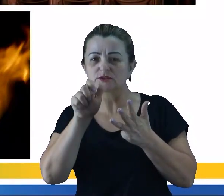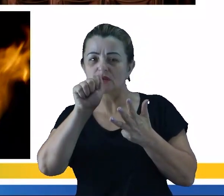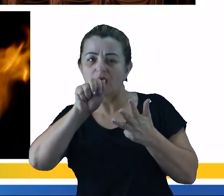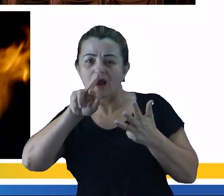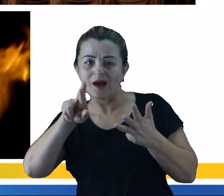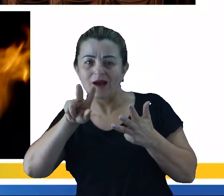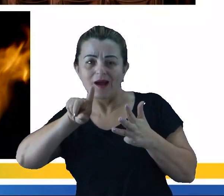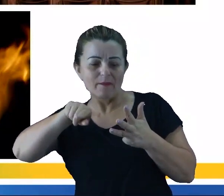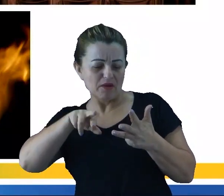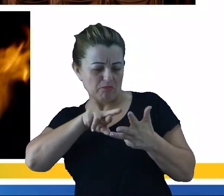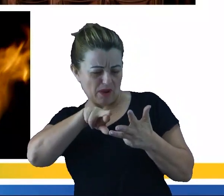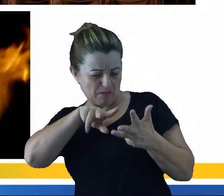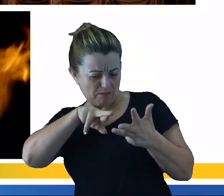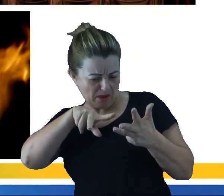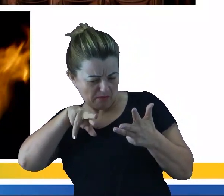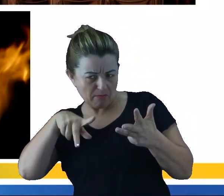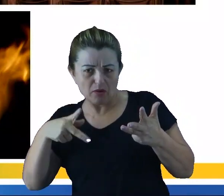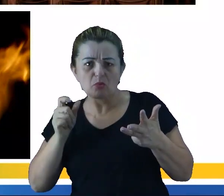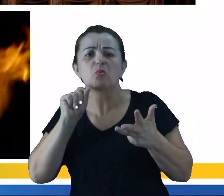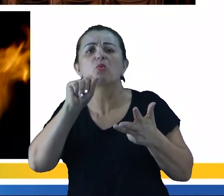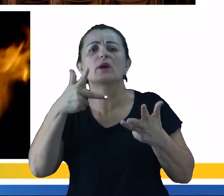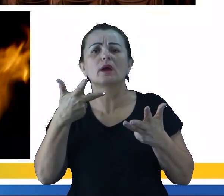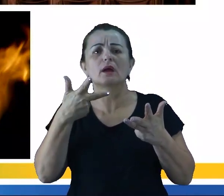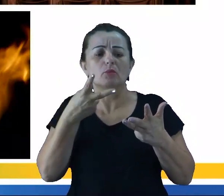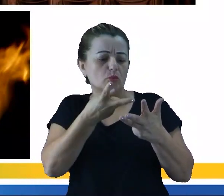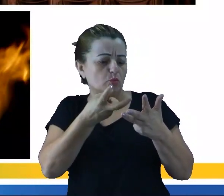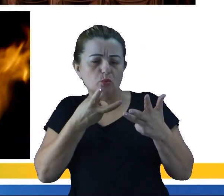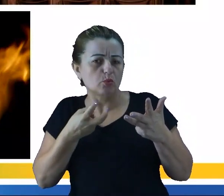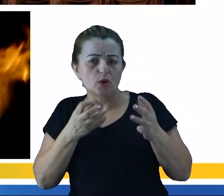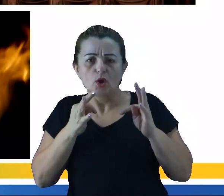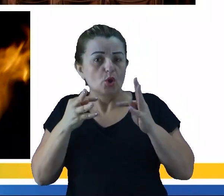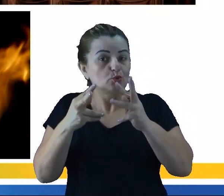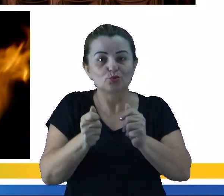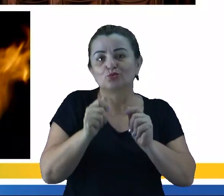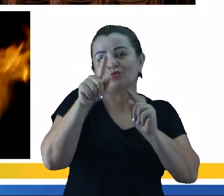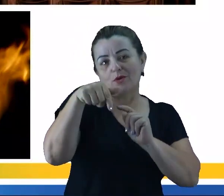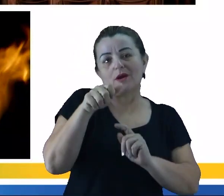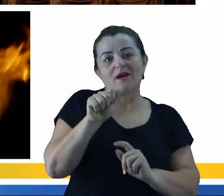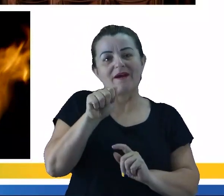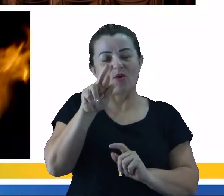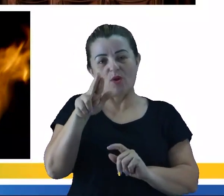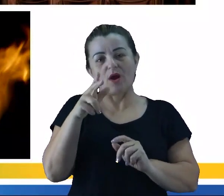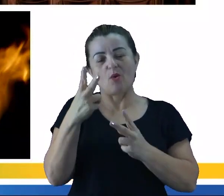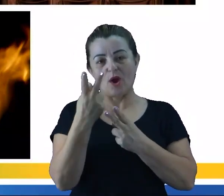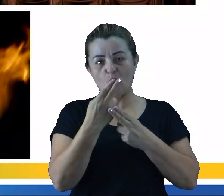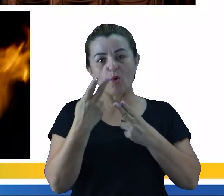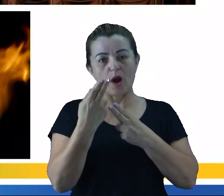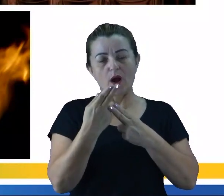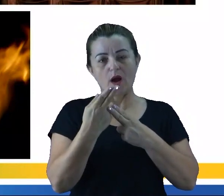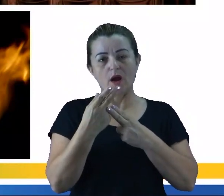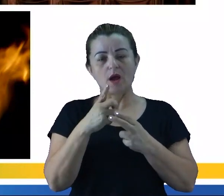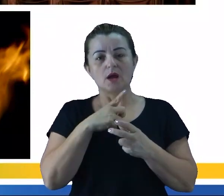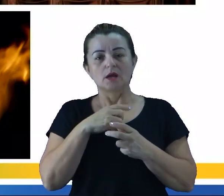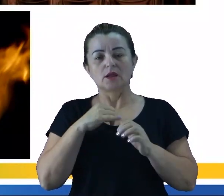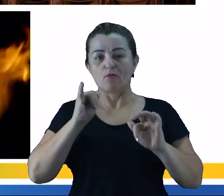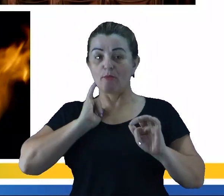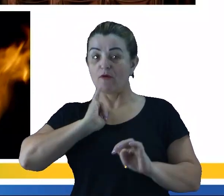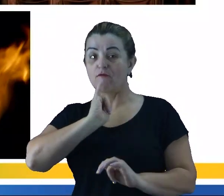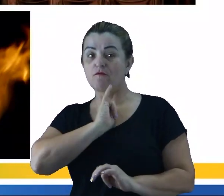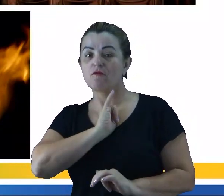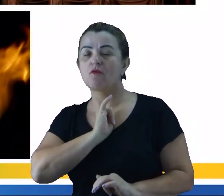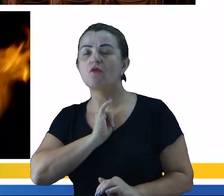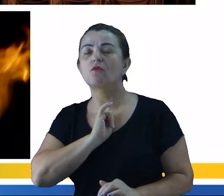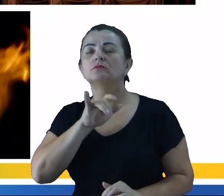consegue diferenciar, né, porque aos nossos óleos tudo é a mesma coisa, tudo é igual, né, então a gente tem o perfume, soro